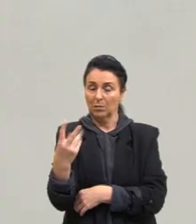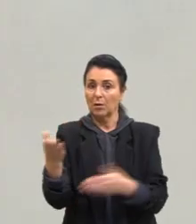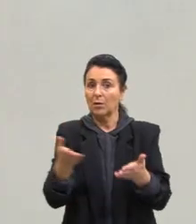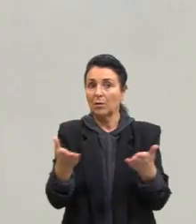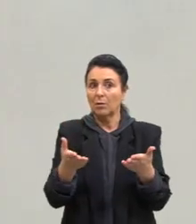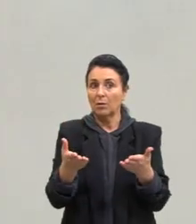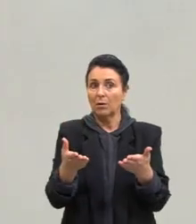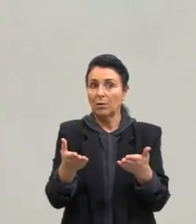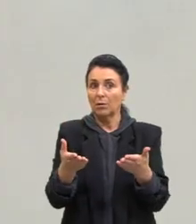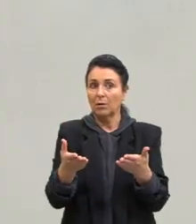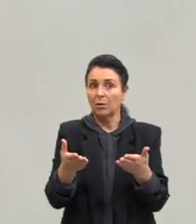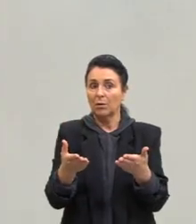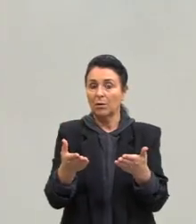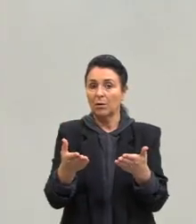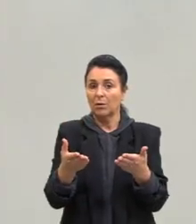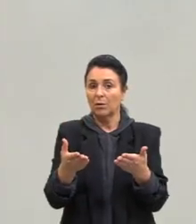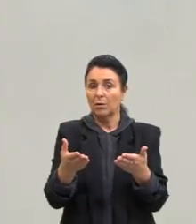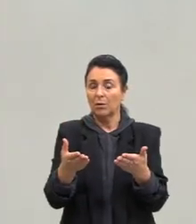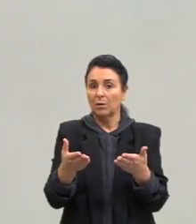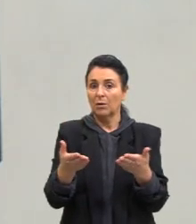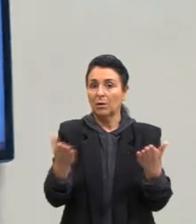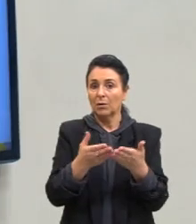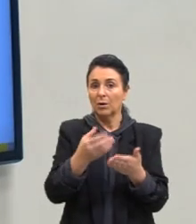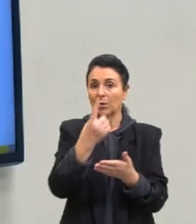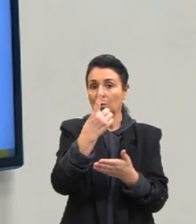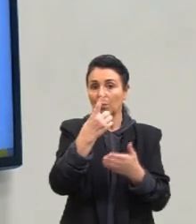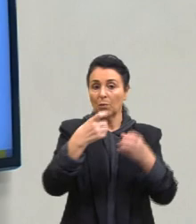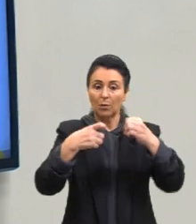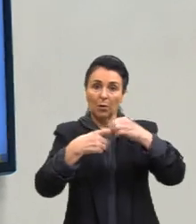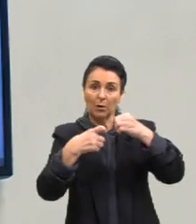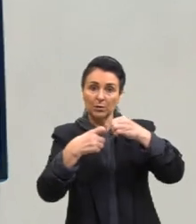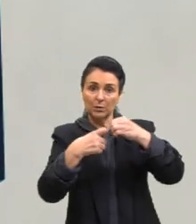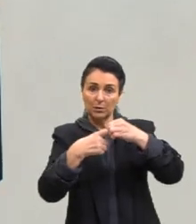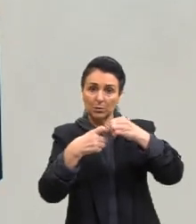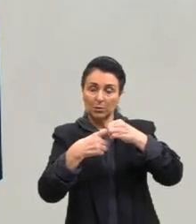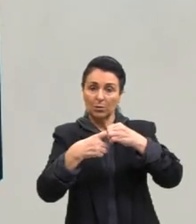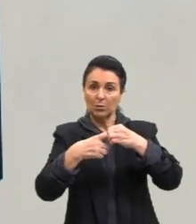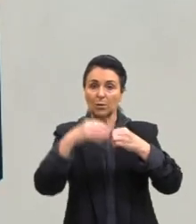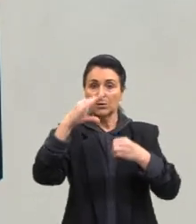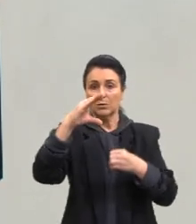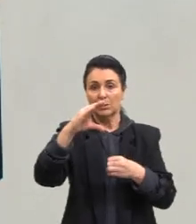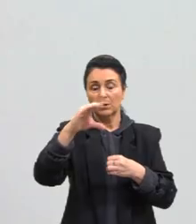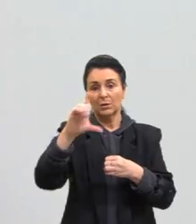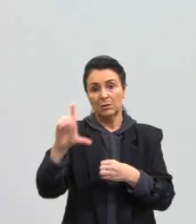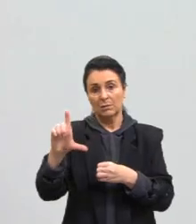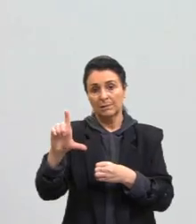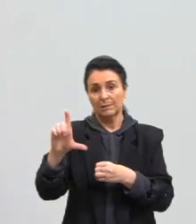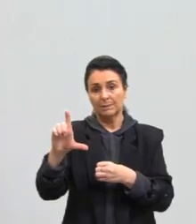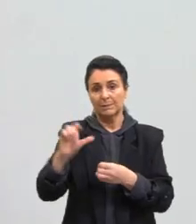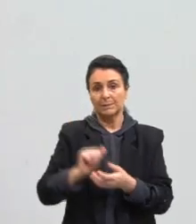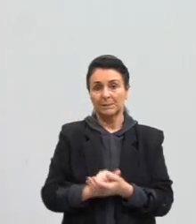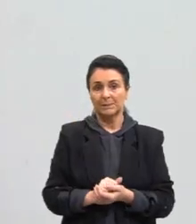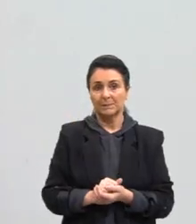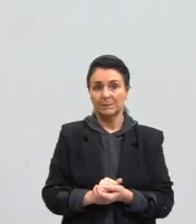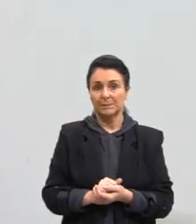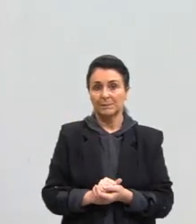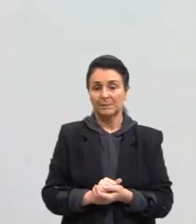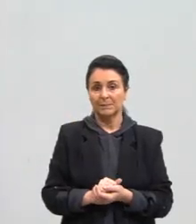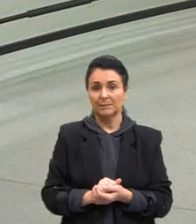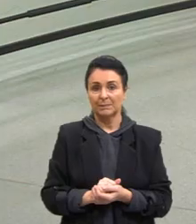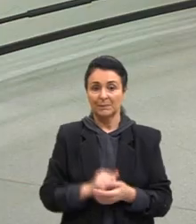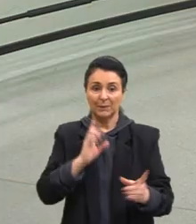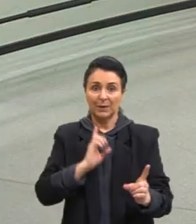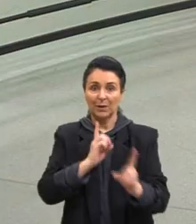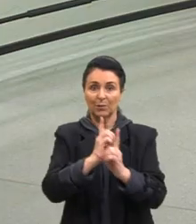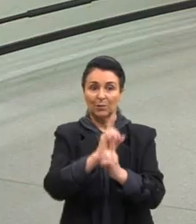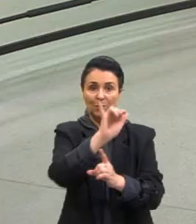O meu óxido de cálcio. Um óxido, né? E está dizendo que é um óxido sólido? Ok, isso aqui é um óxido sólido. Show! Achei